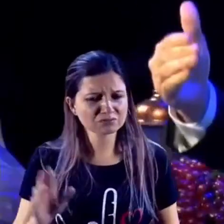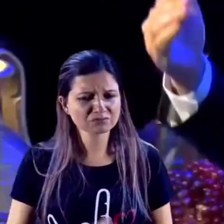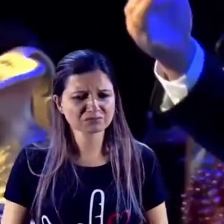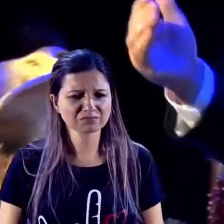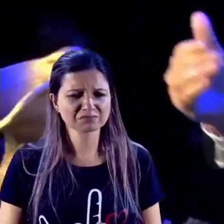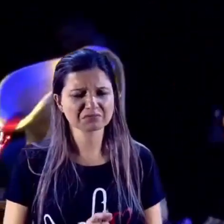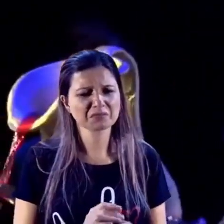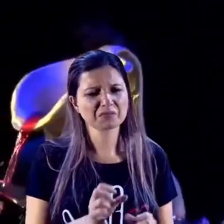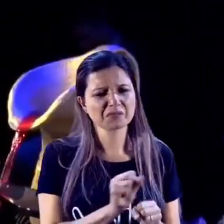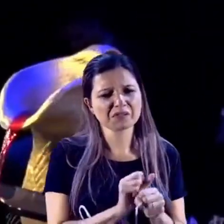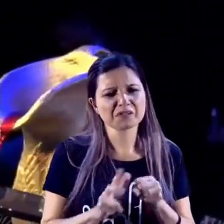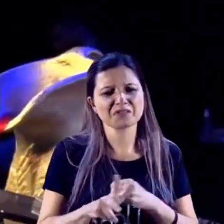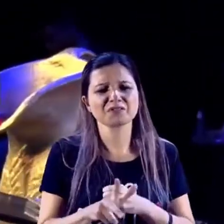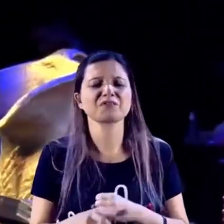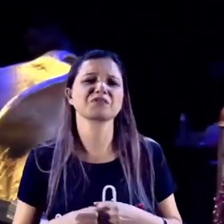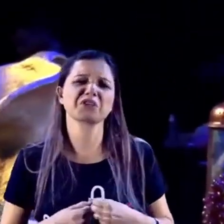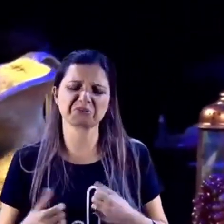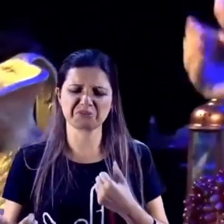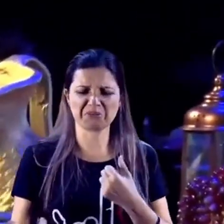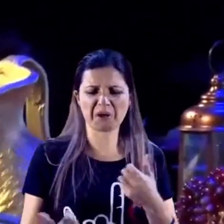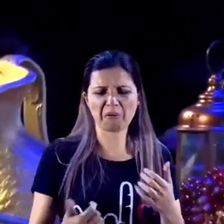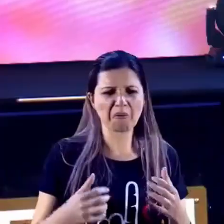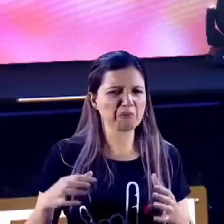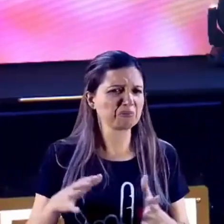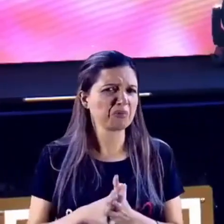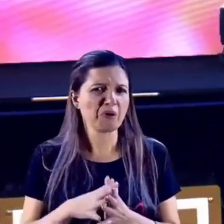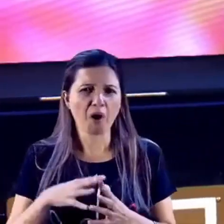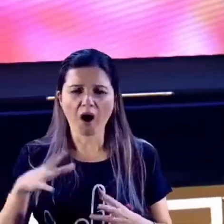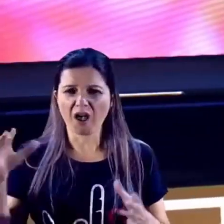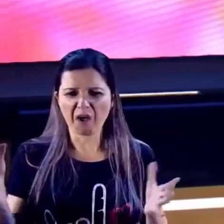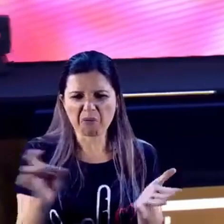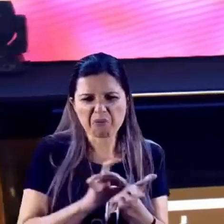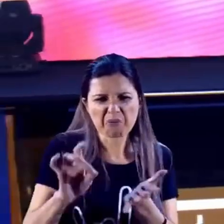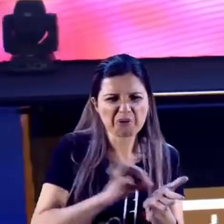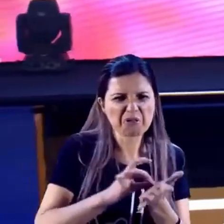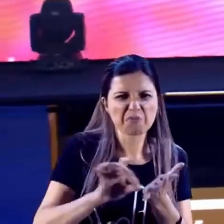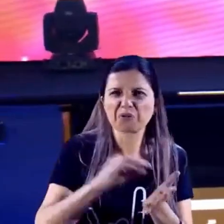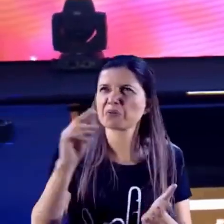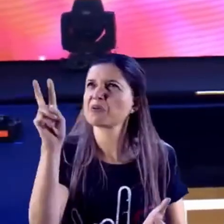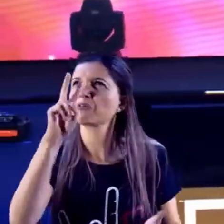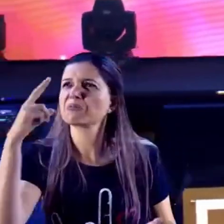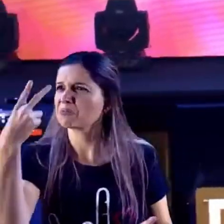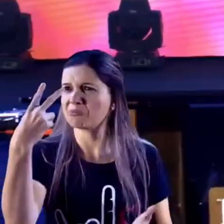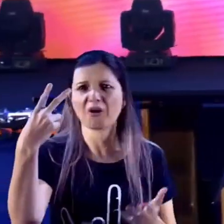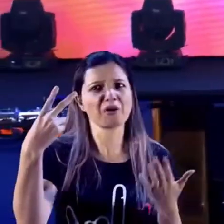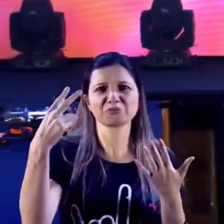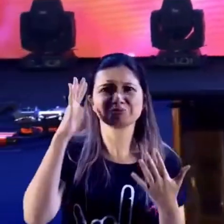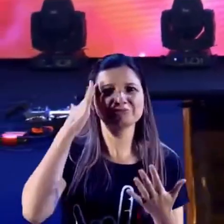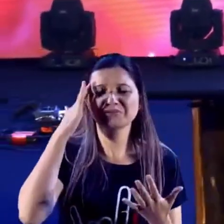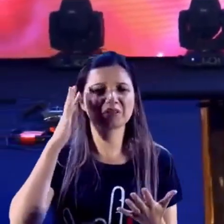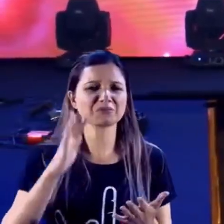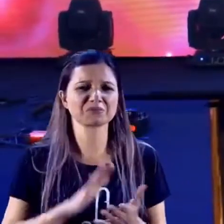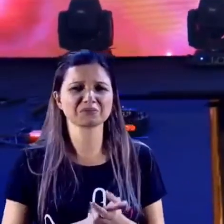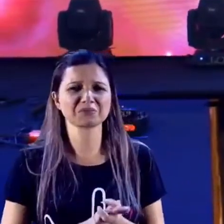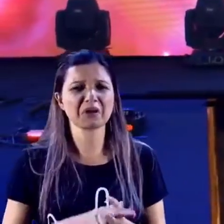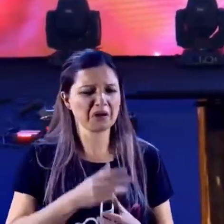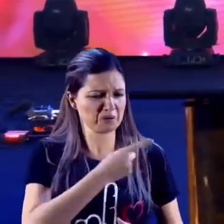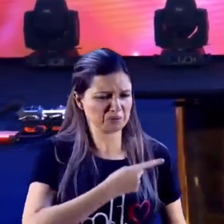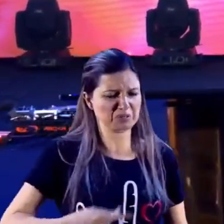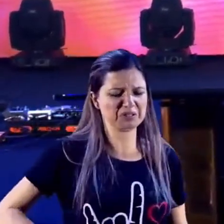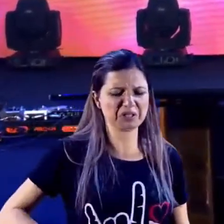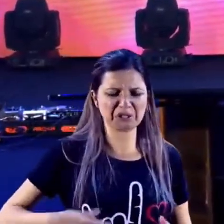vírus nos atacando? Uma coisa que é um inimigo invisível, que a gente não sabe como enfrentar. Nem as autoridades estão perdidas.